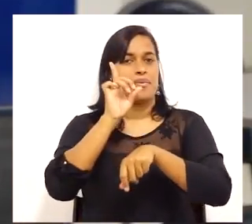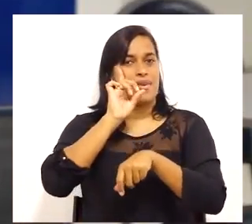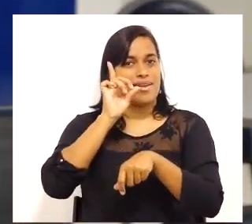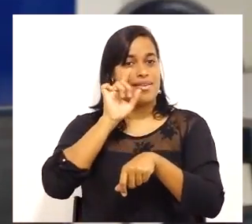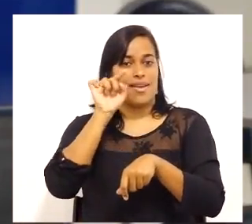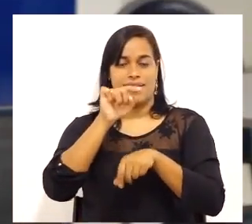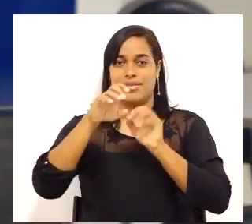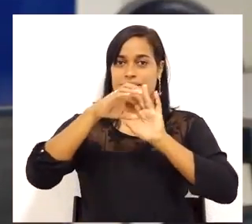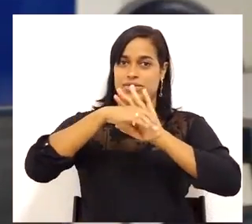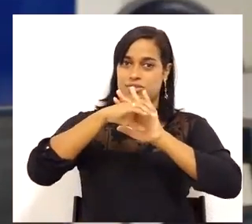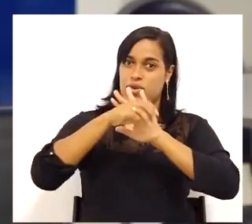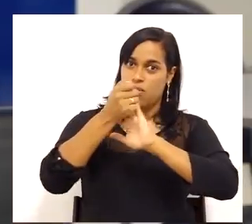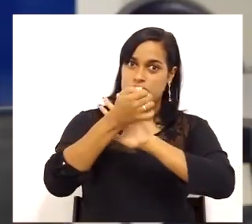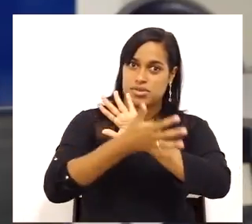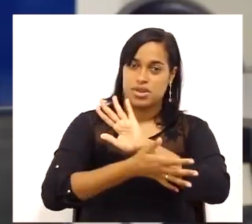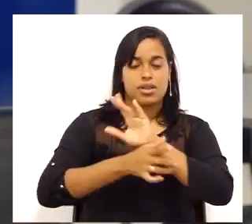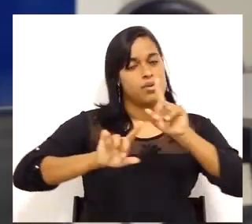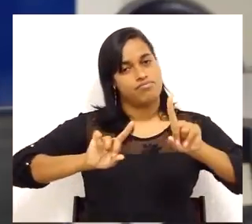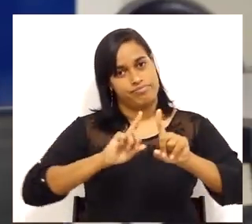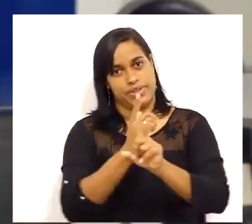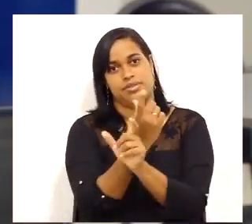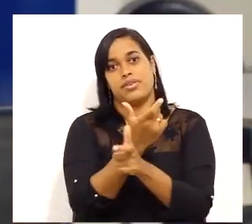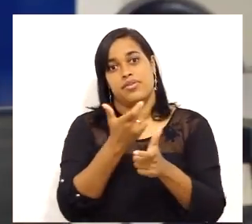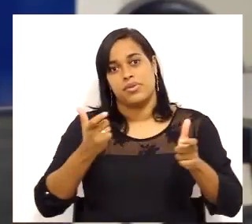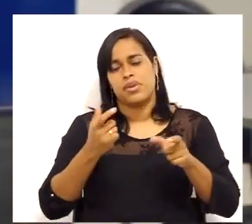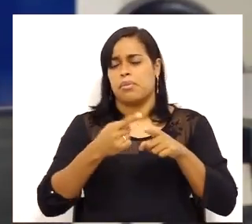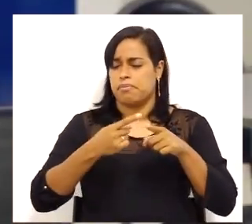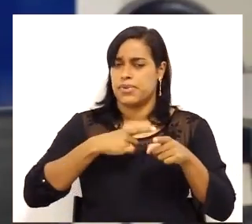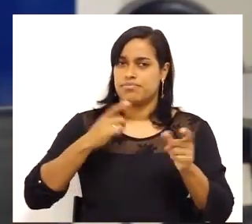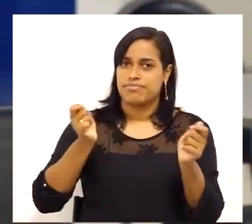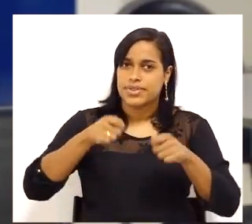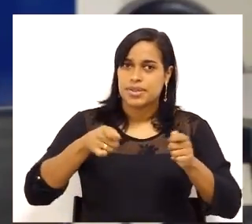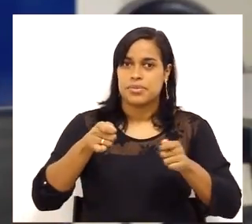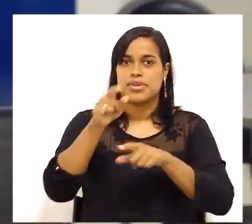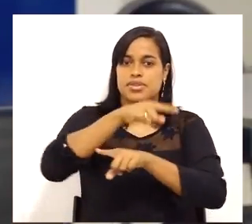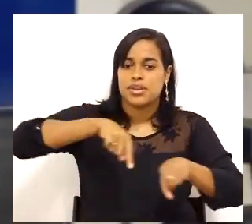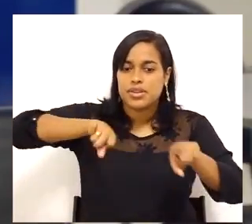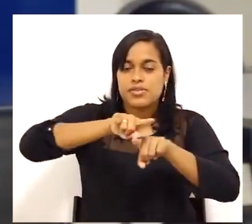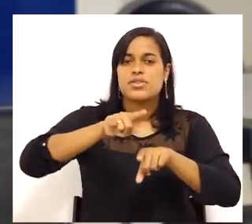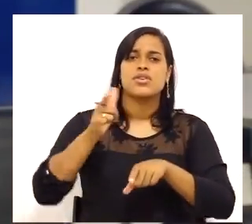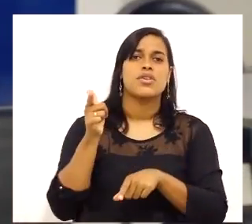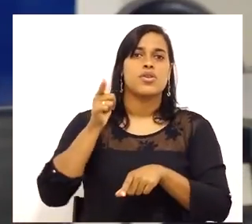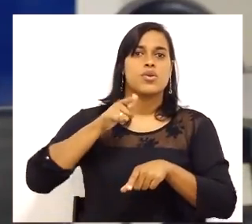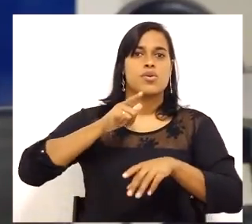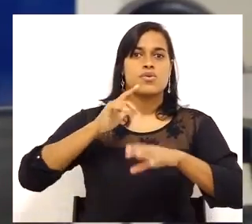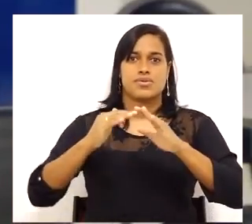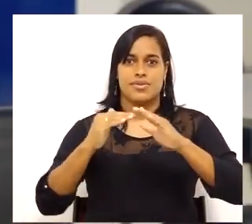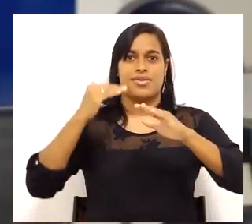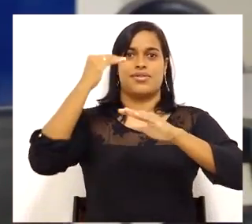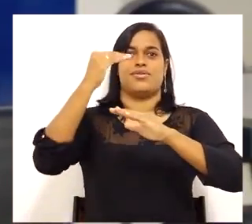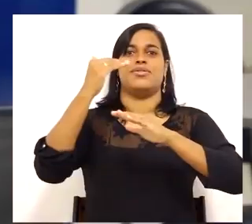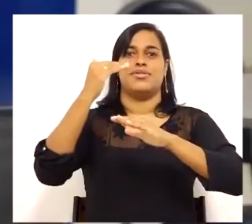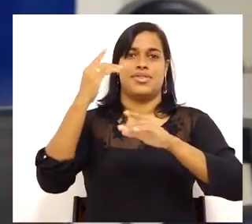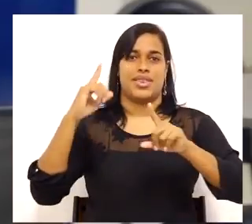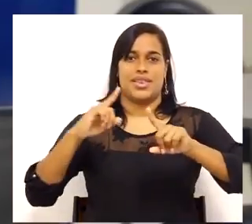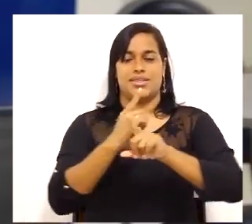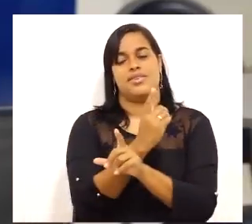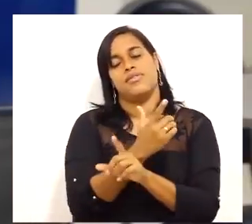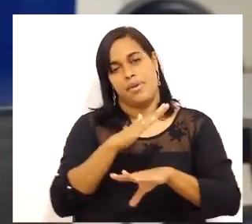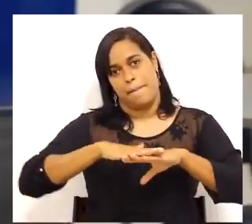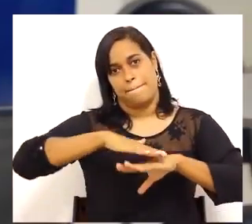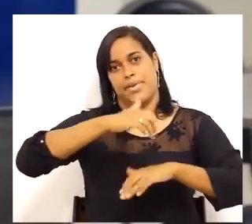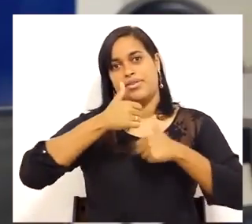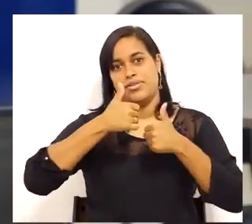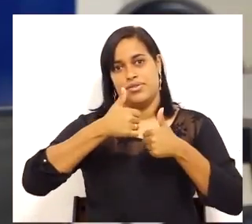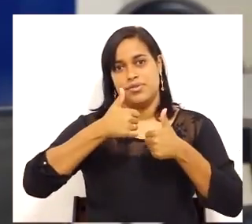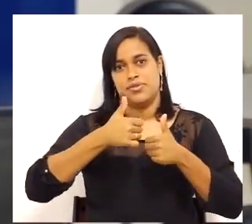É um grande desafio, mas tenho certeza que a capacidade de vocês de superar esse desafio será muito maior. Grande